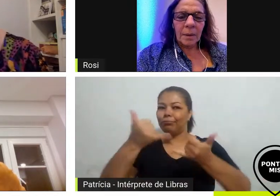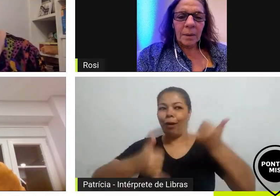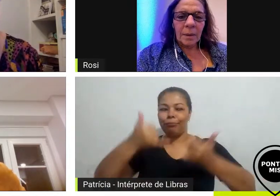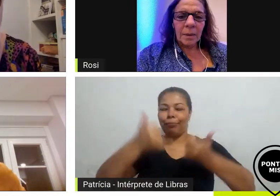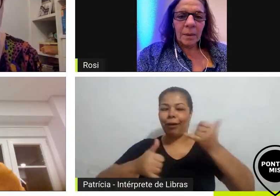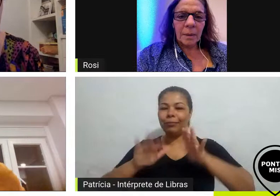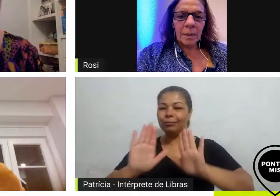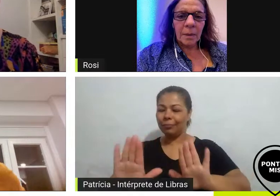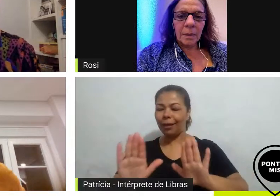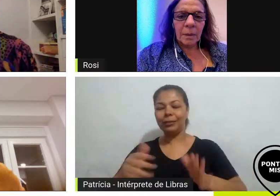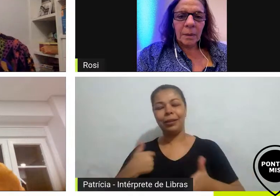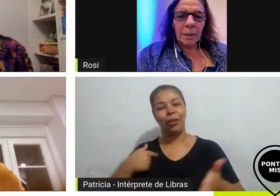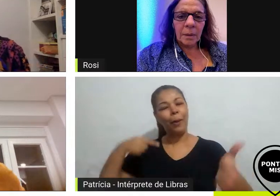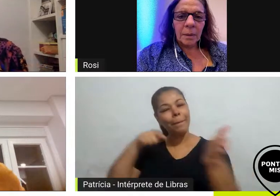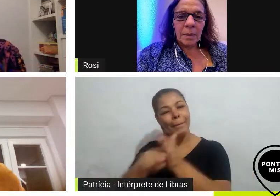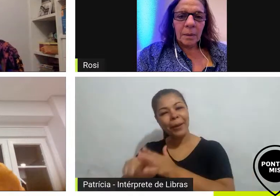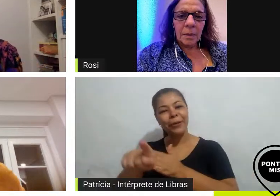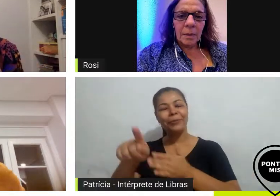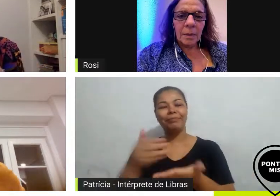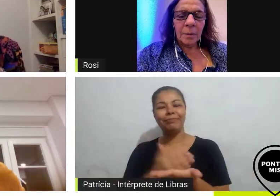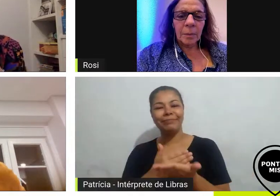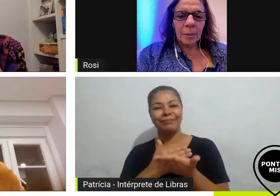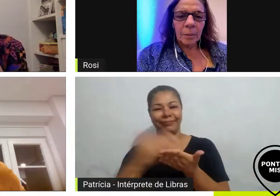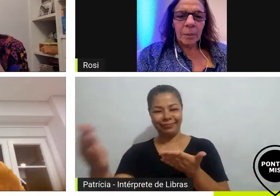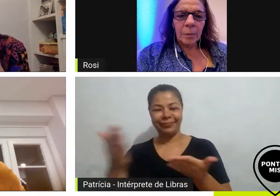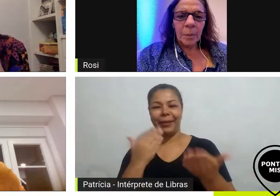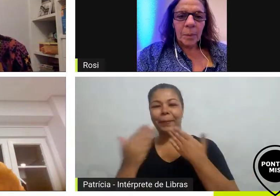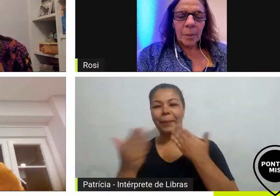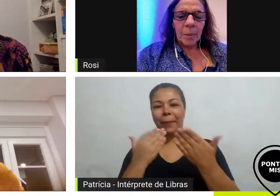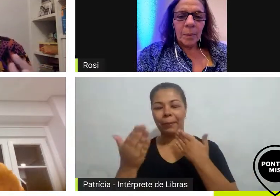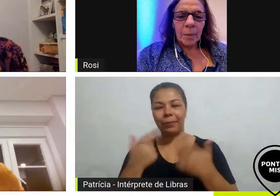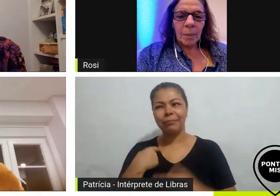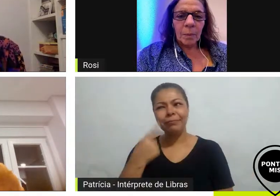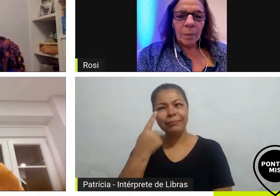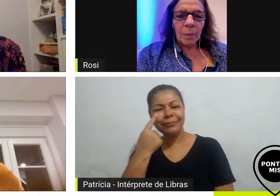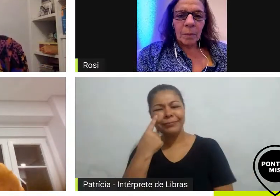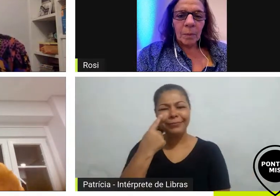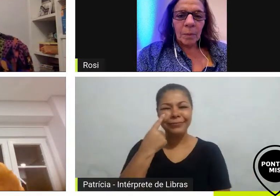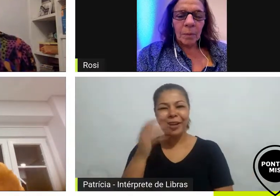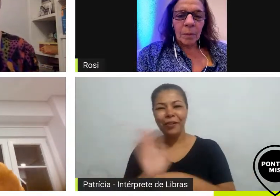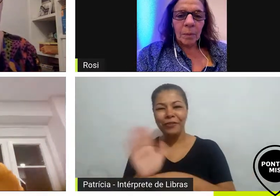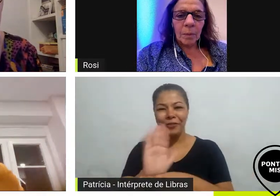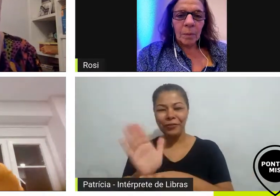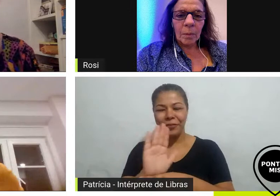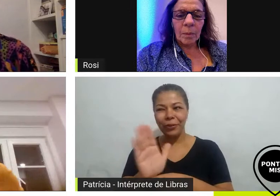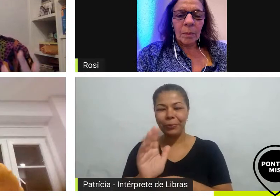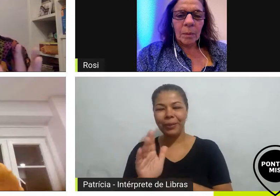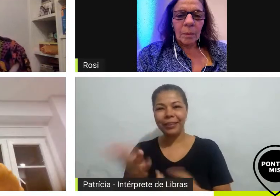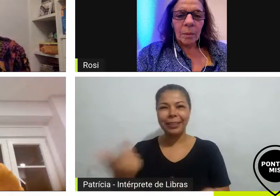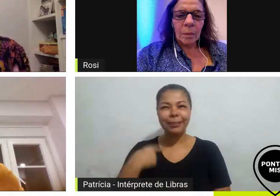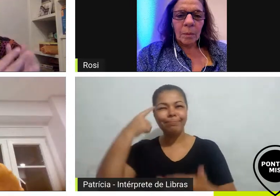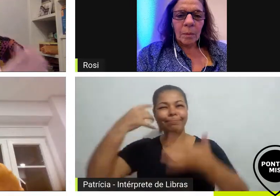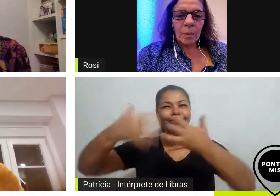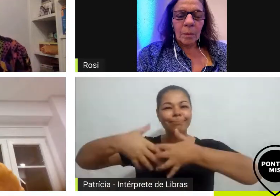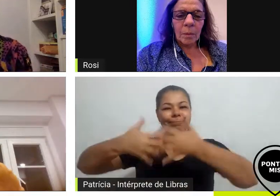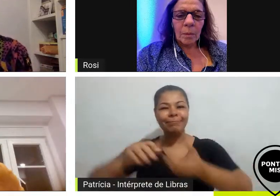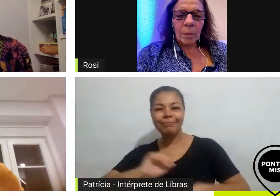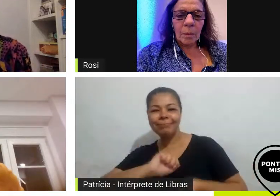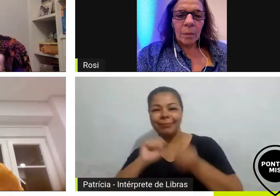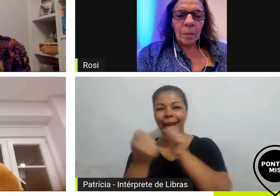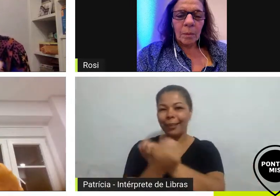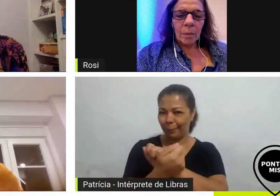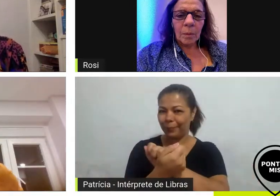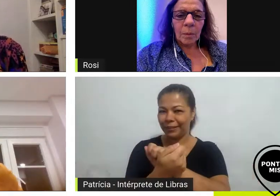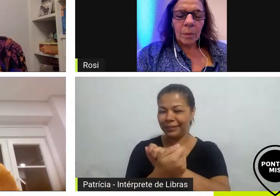essa conversa revendo o filme esses dias eu fiquei pensando muito nessa questão da adaptação do Castelo